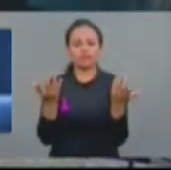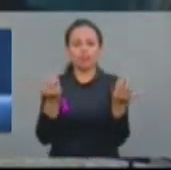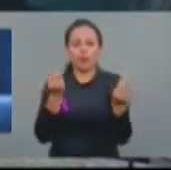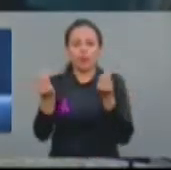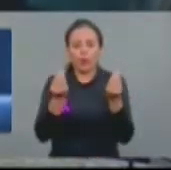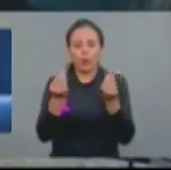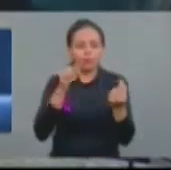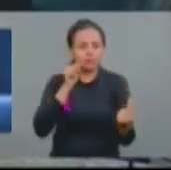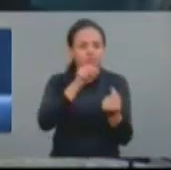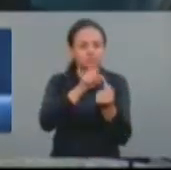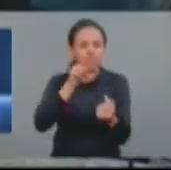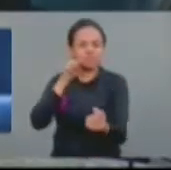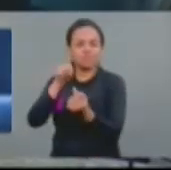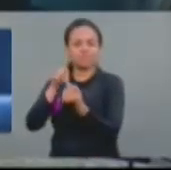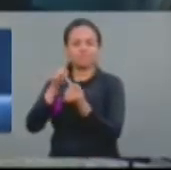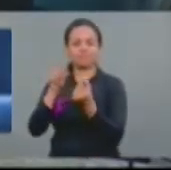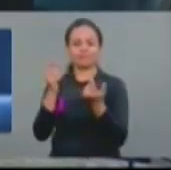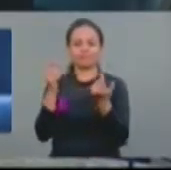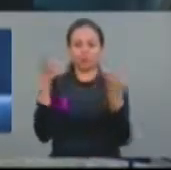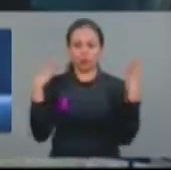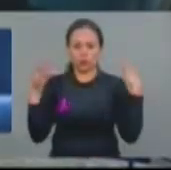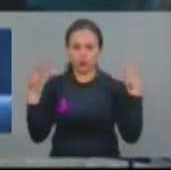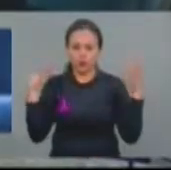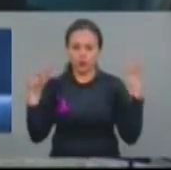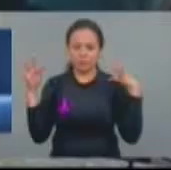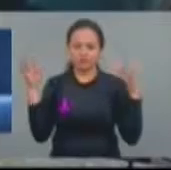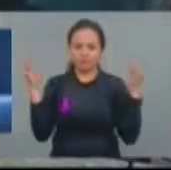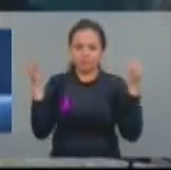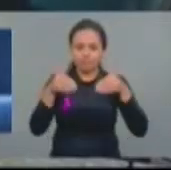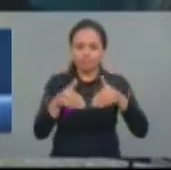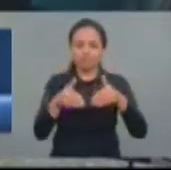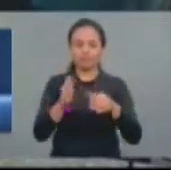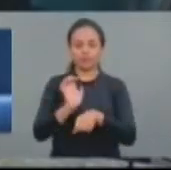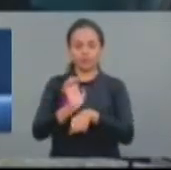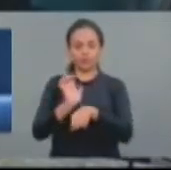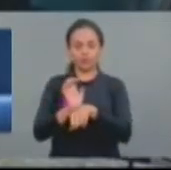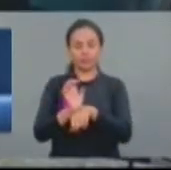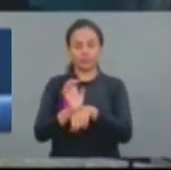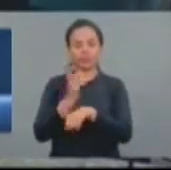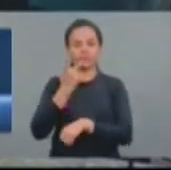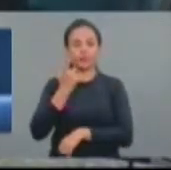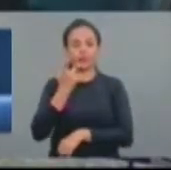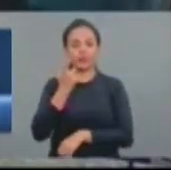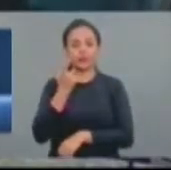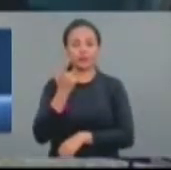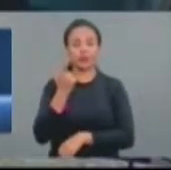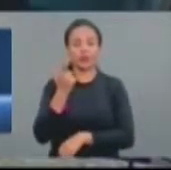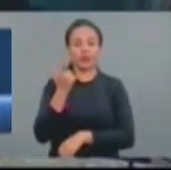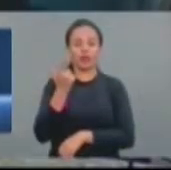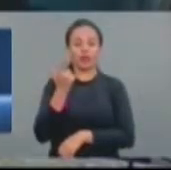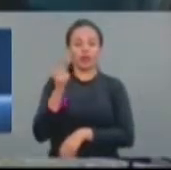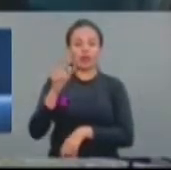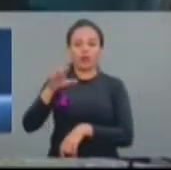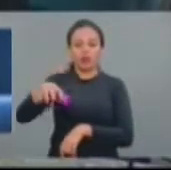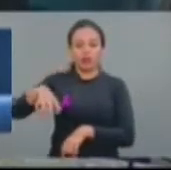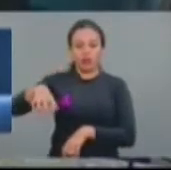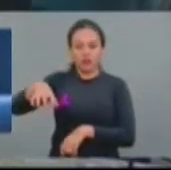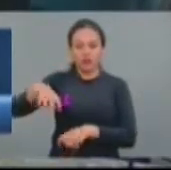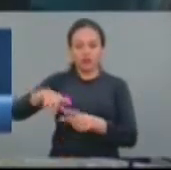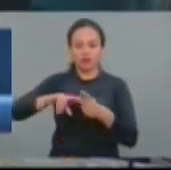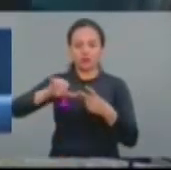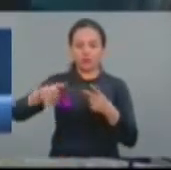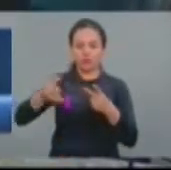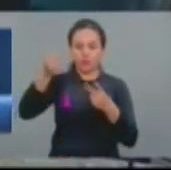descentralizar o turismo no nosso Estado. E então, no caso lá do Cariri, no Cucrato, no caso de